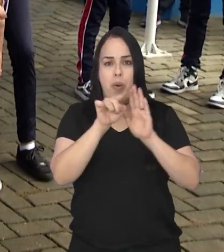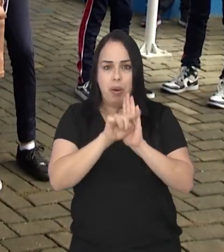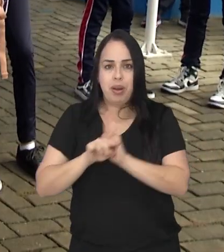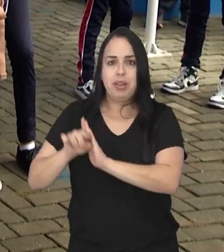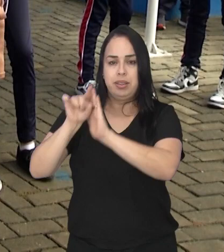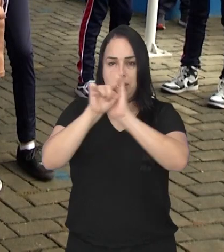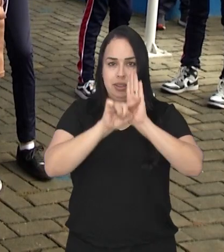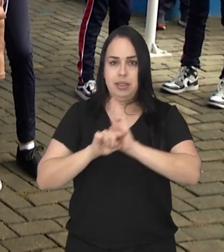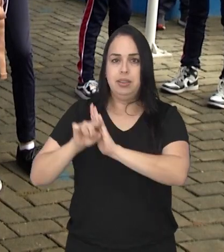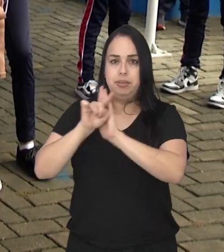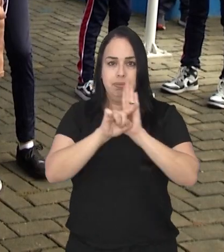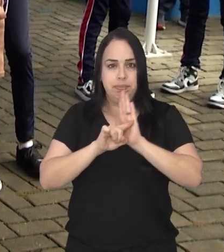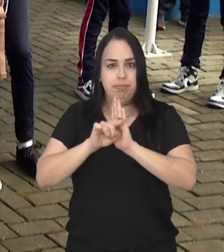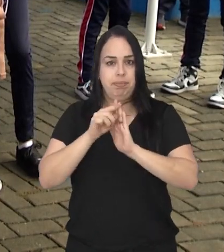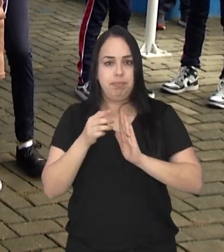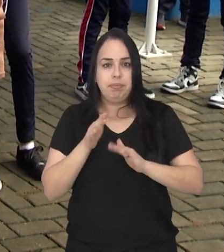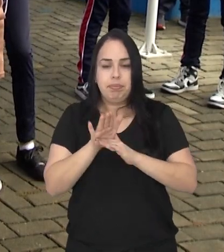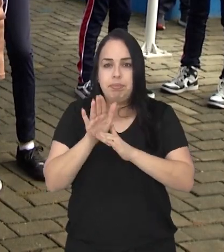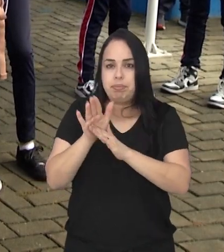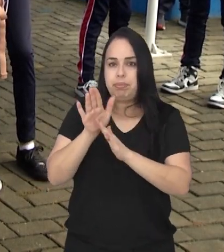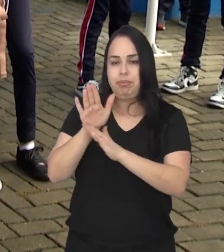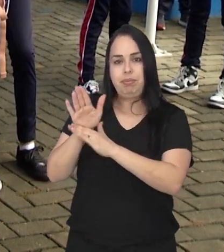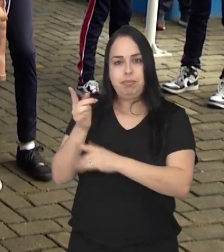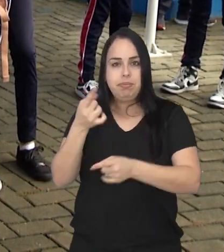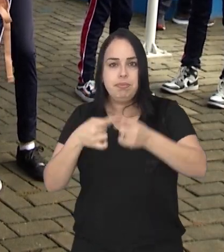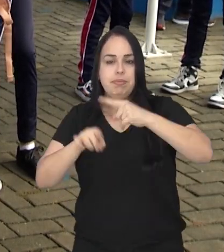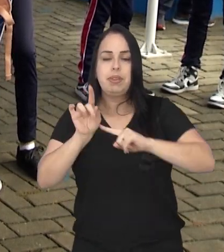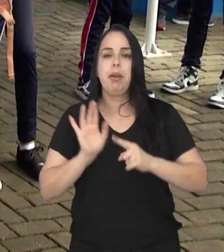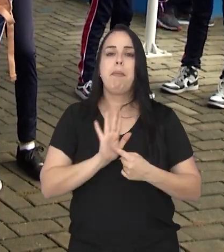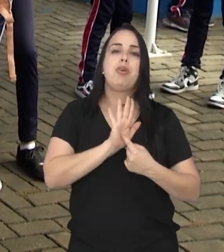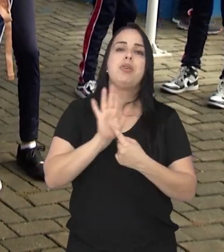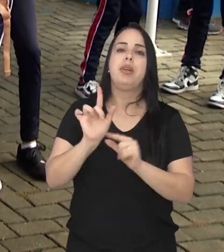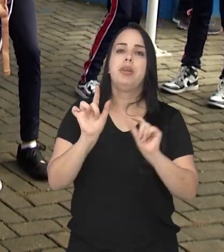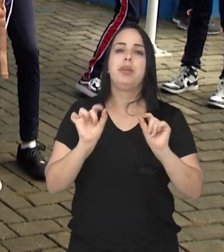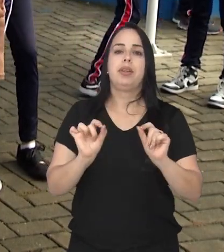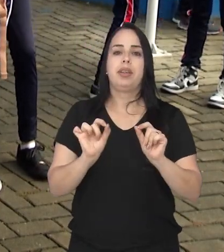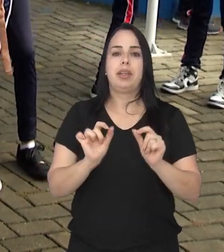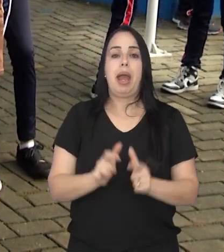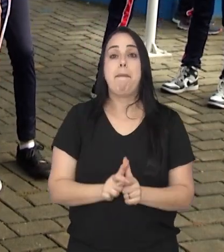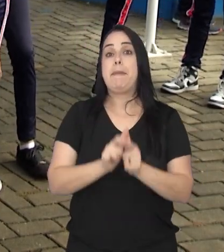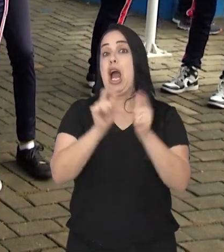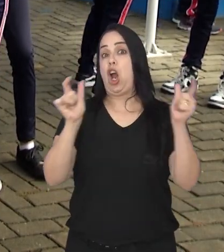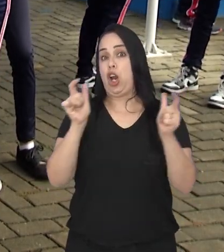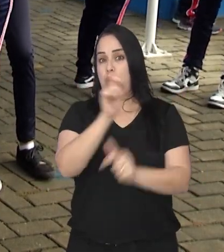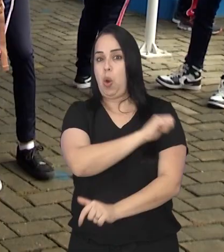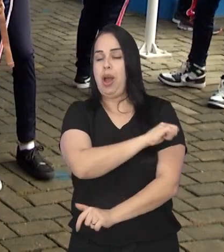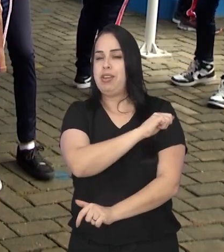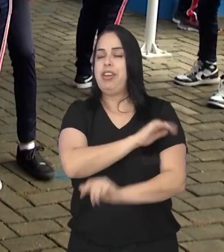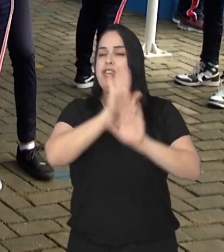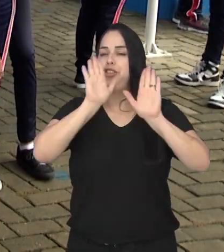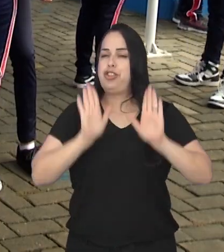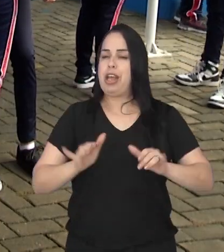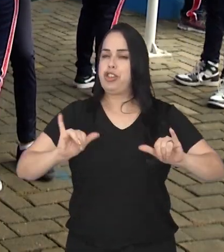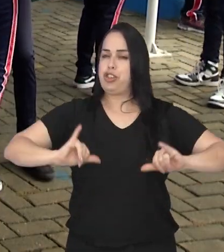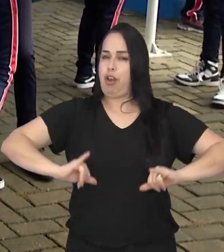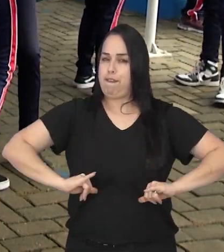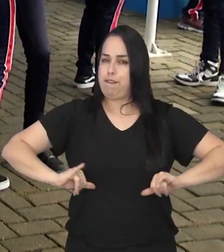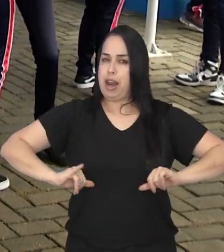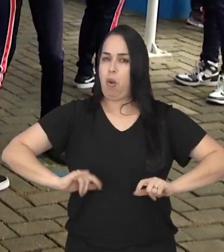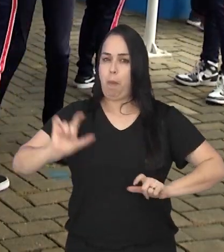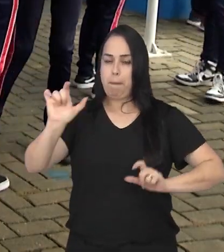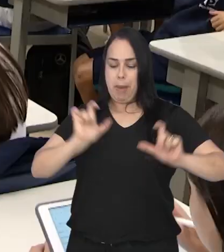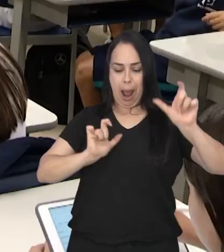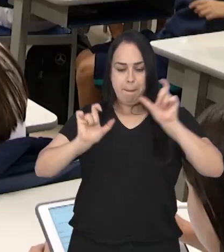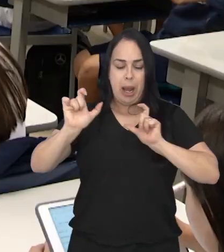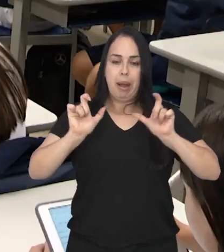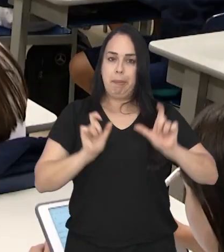da Organização para a Cooperação e Desenvolvimento Econômico mostrou que grande parte dos estudantes já sofreu alguma forma